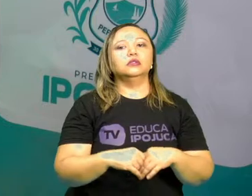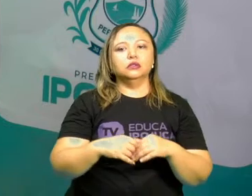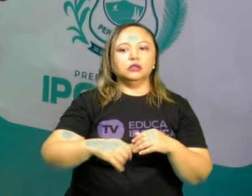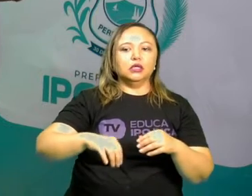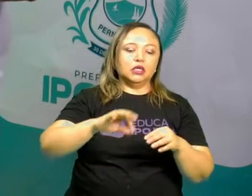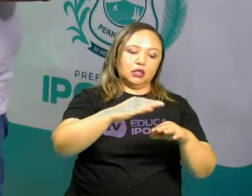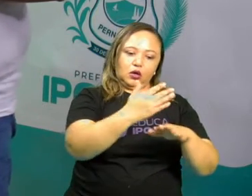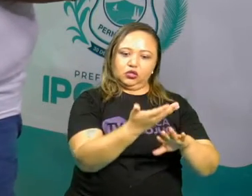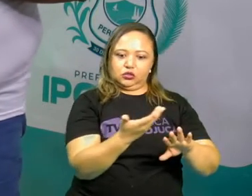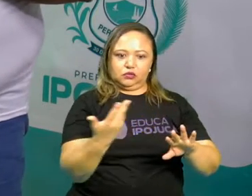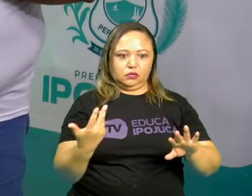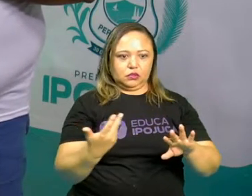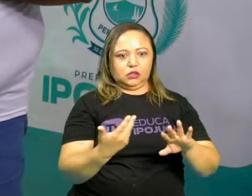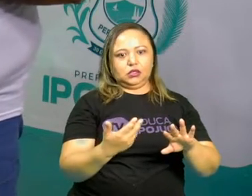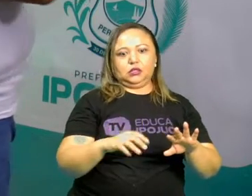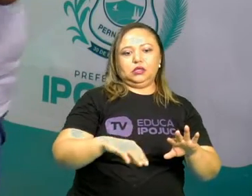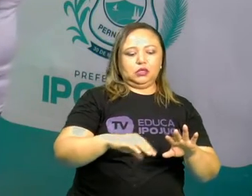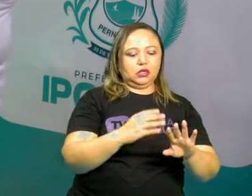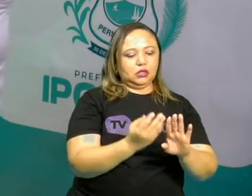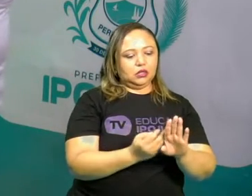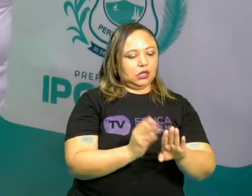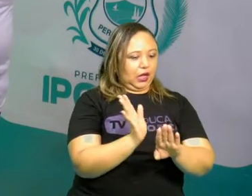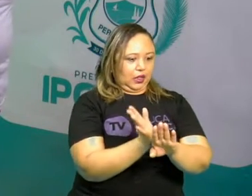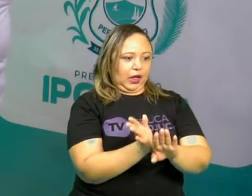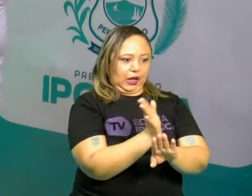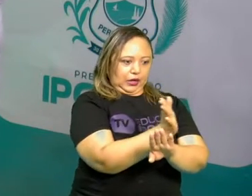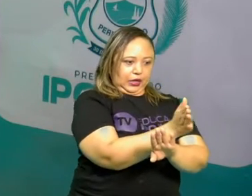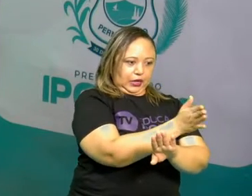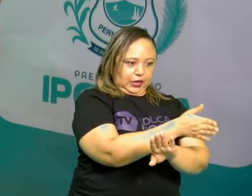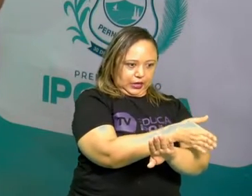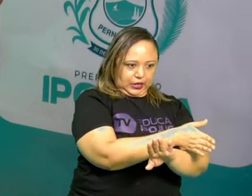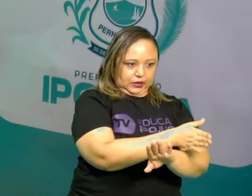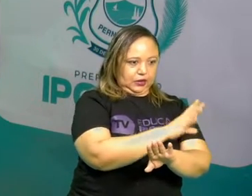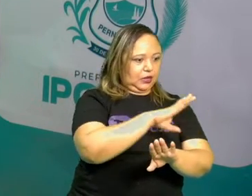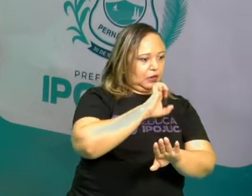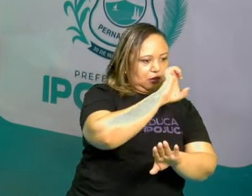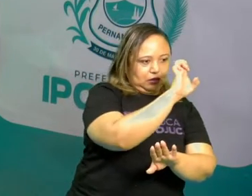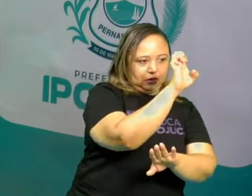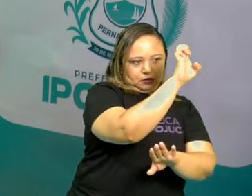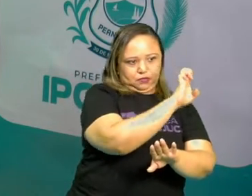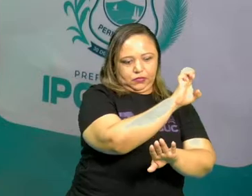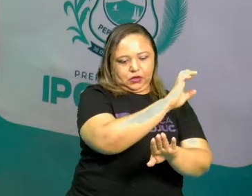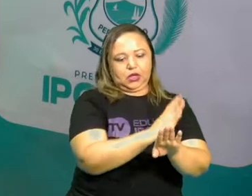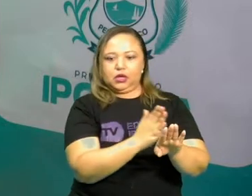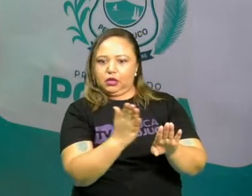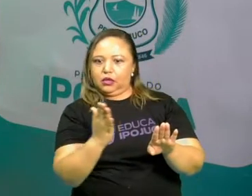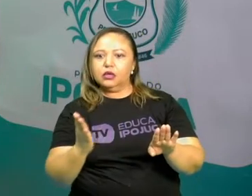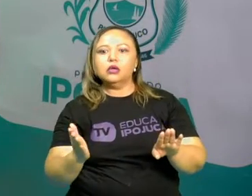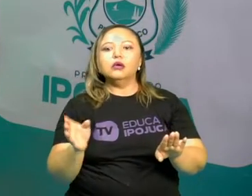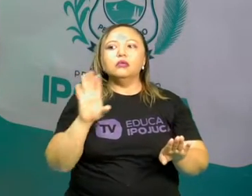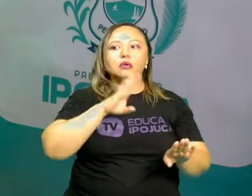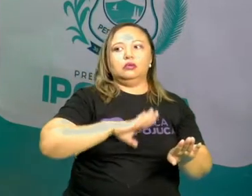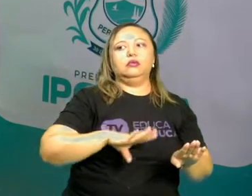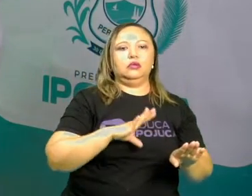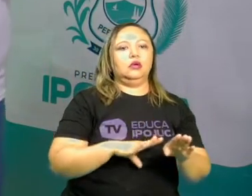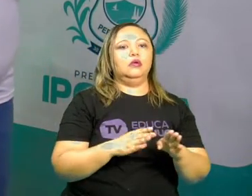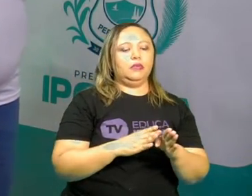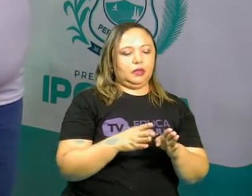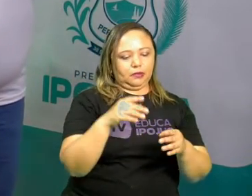linha é a parte que pertencia à Espanha, parte direita Portugal, parte esquerda da Espanha. Certo?